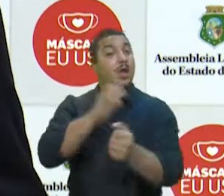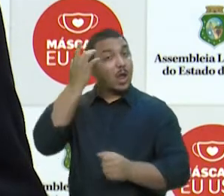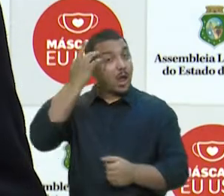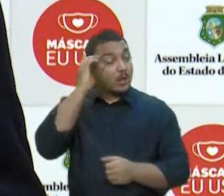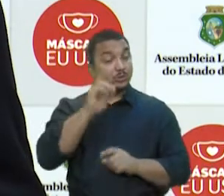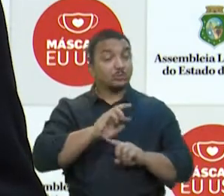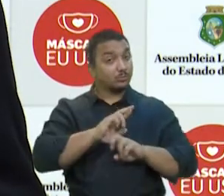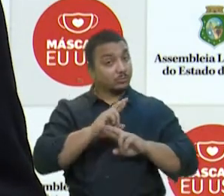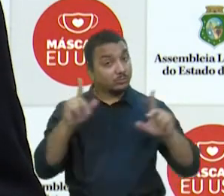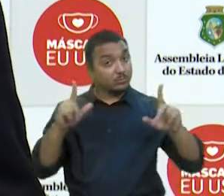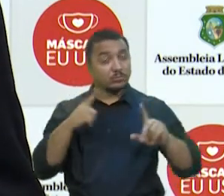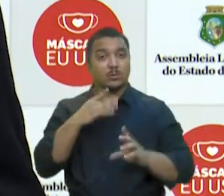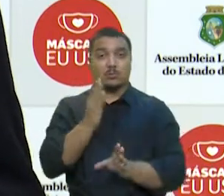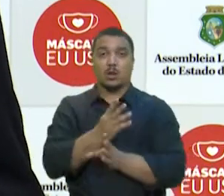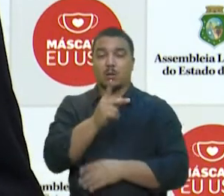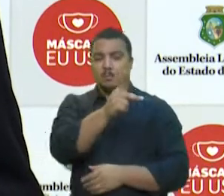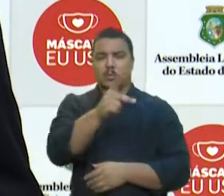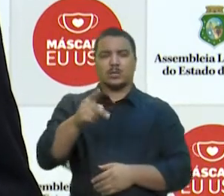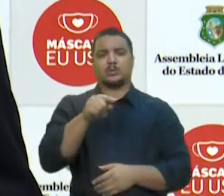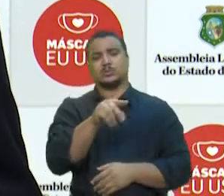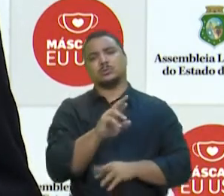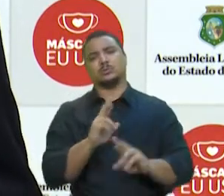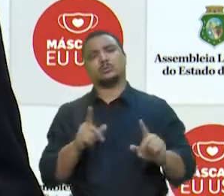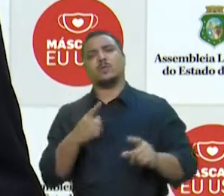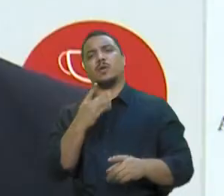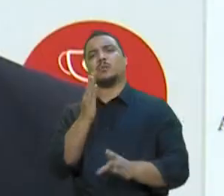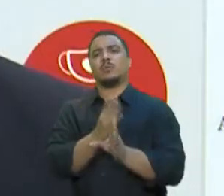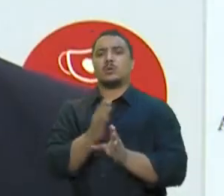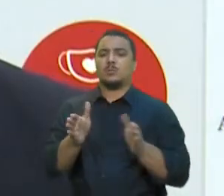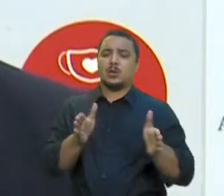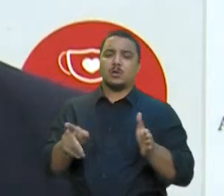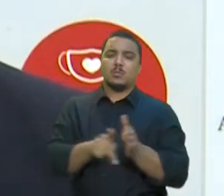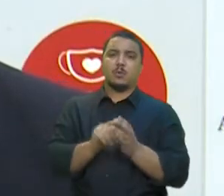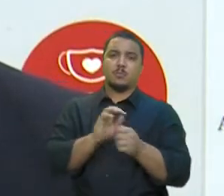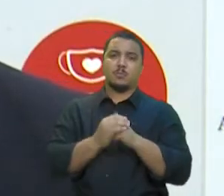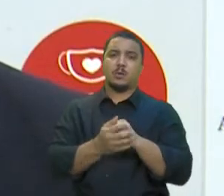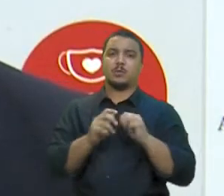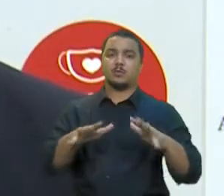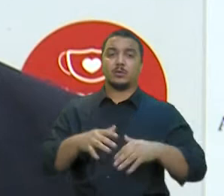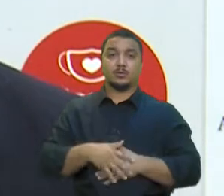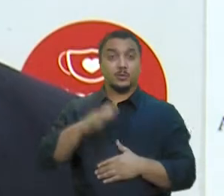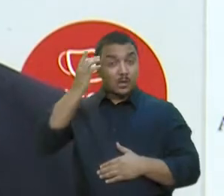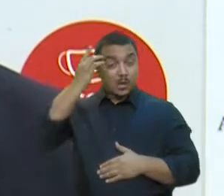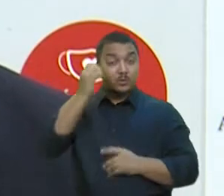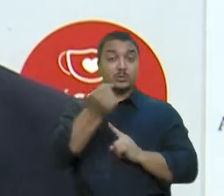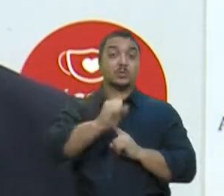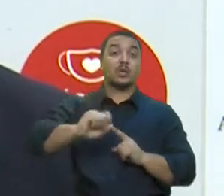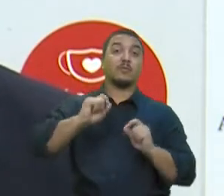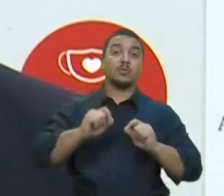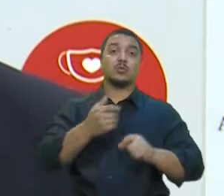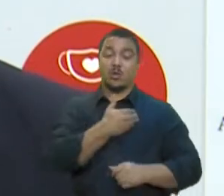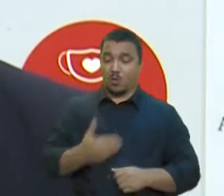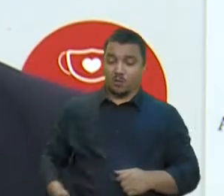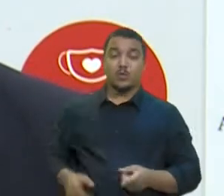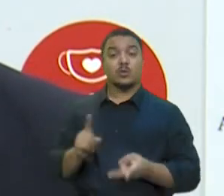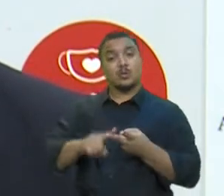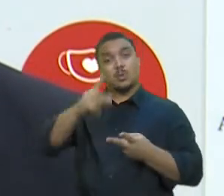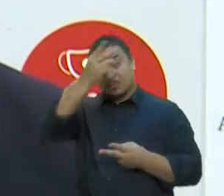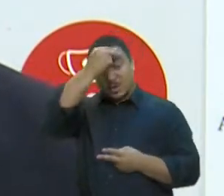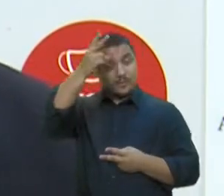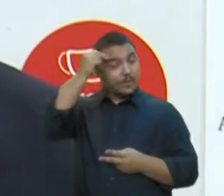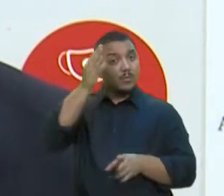a postura do presidente Jair Bolsonaro durante a pandemia. O parlamentar saiu na defesa de governadores e prefeitos ao